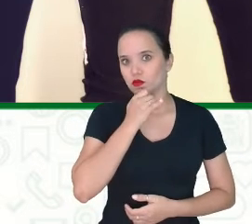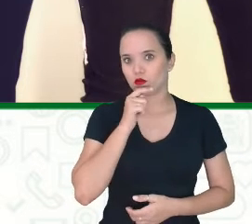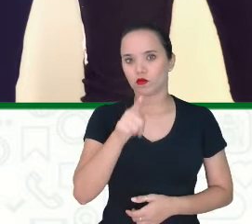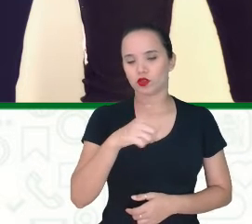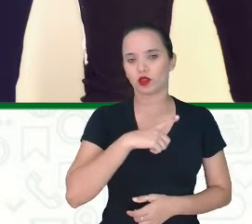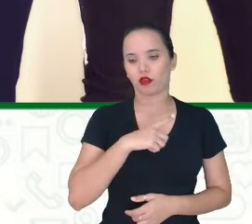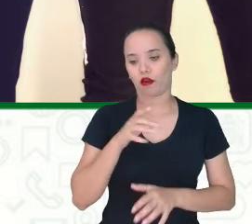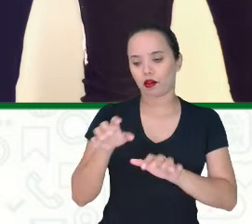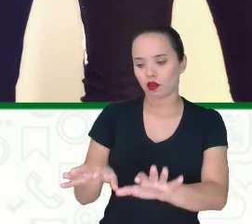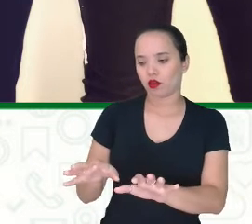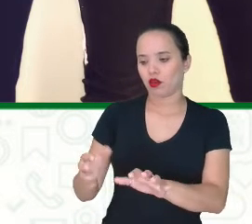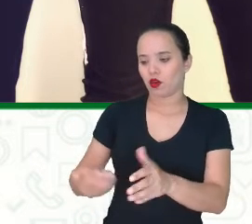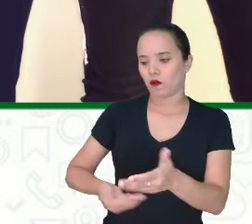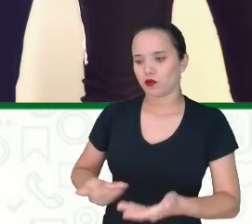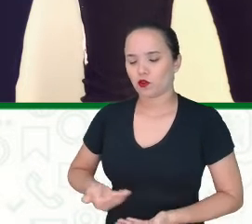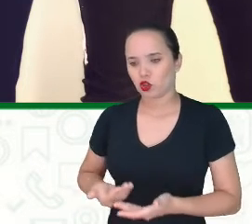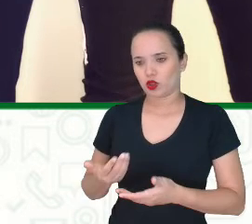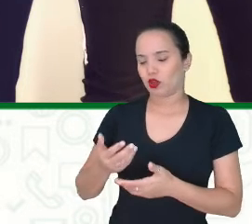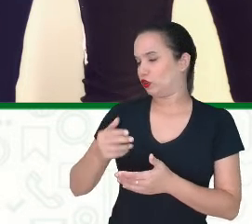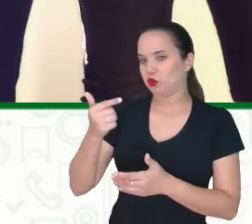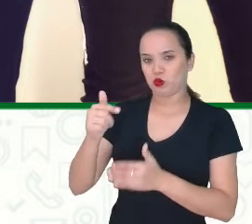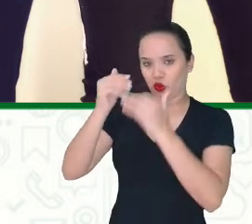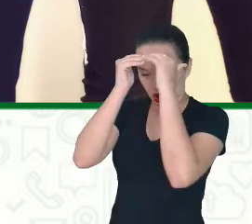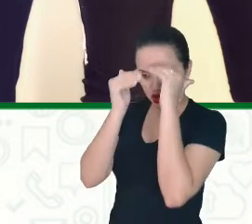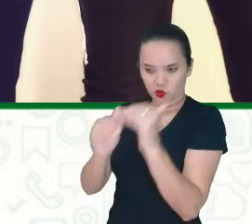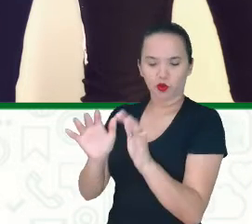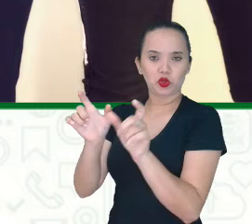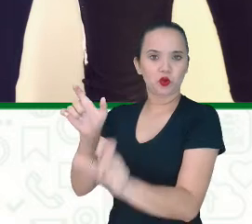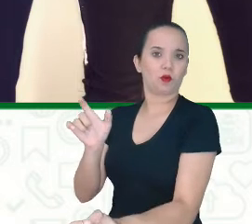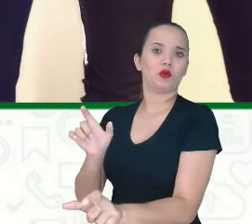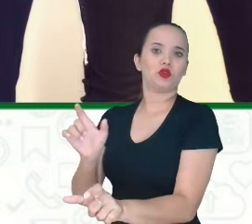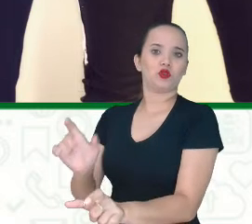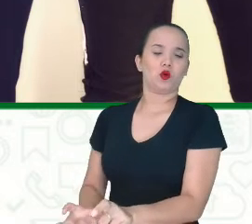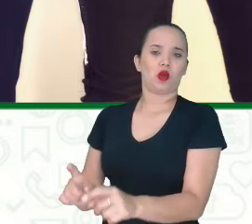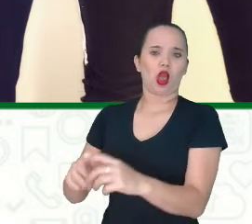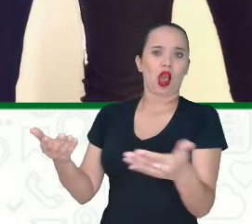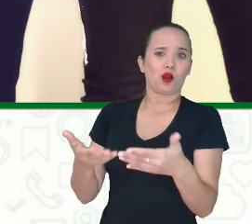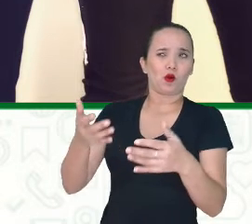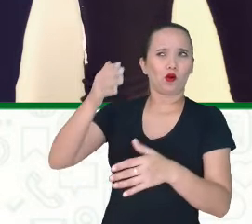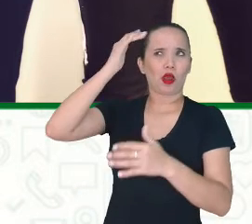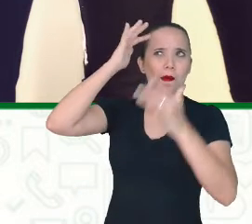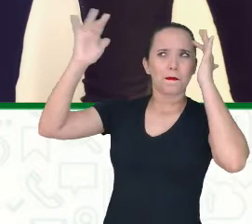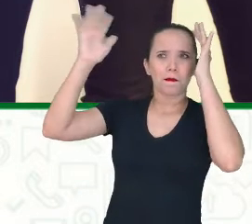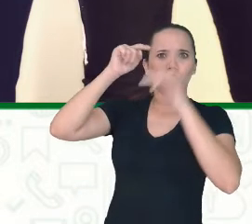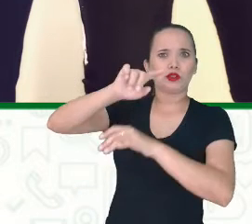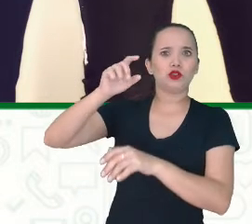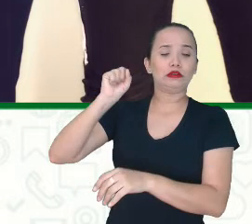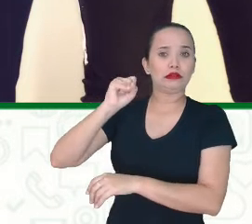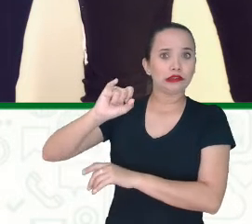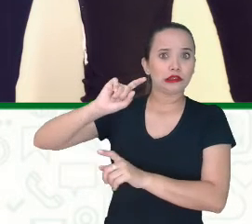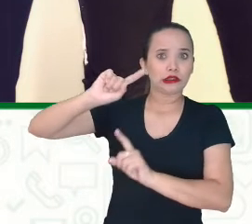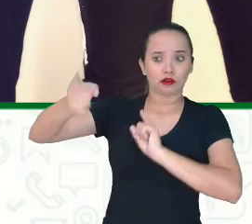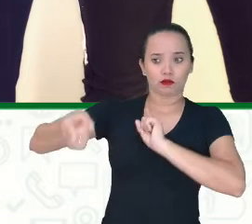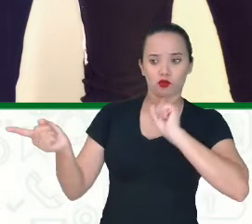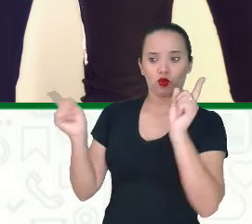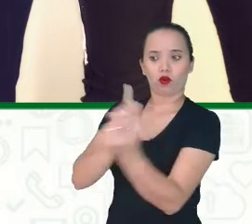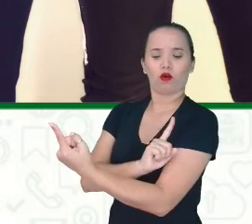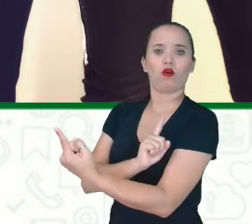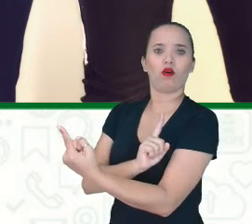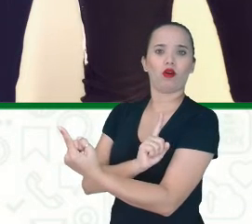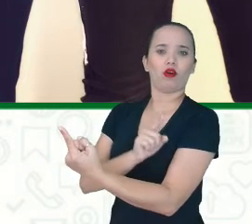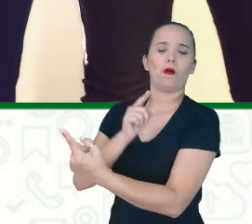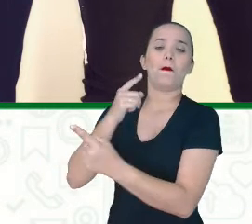um ato Desrespeitoso Que aquela pessoa Imagina Se aquela ação Estivesse ocorrendo Com você Então é justamente Aquela ação De você Se colocar